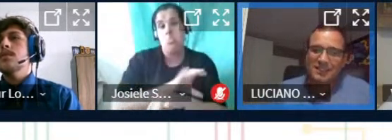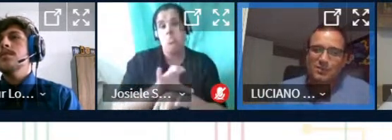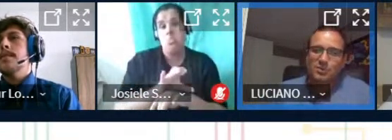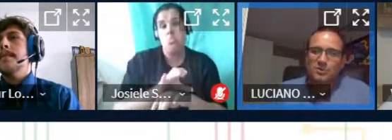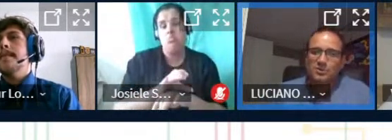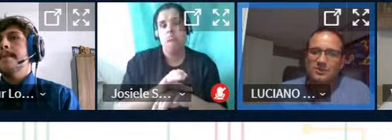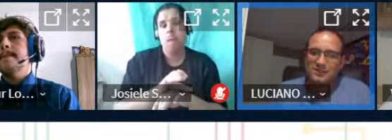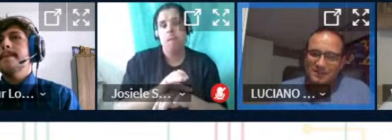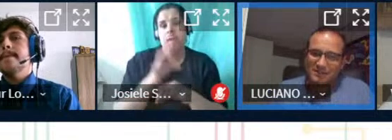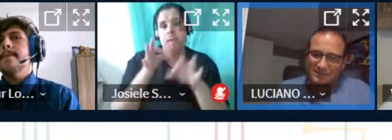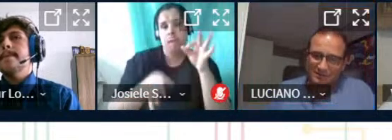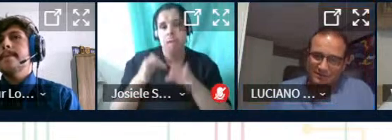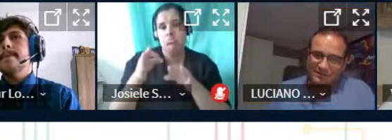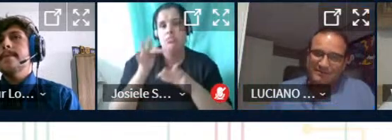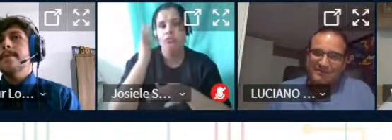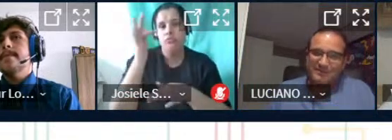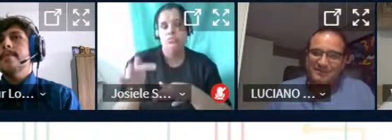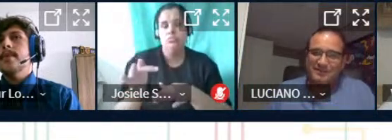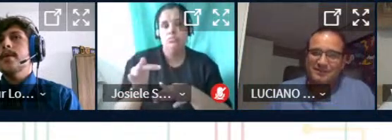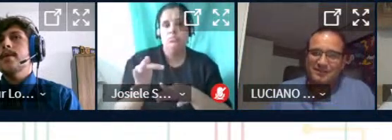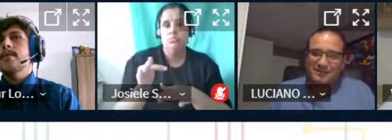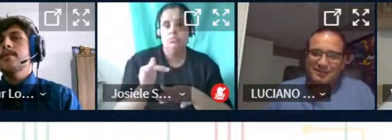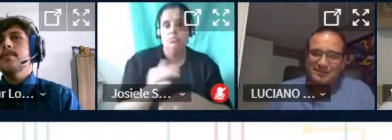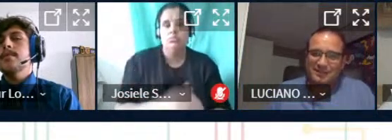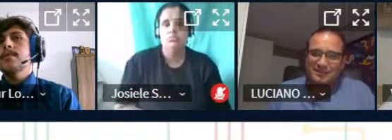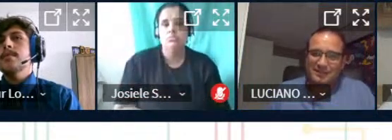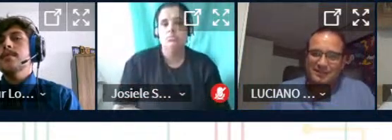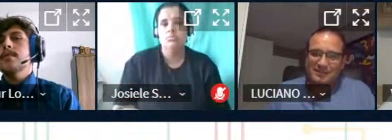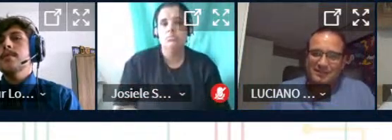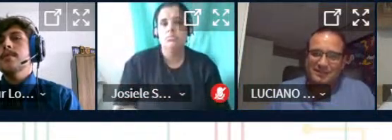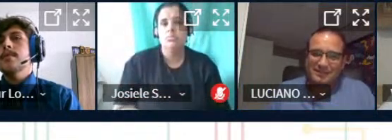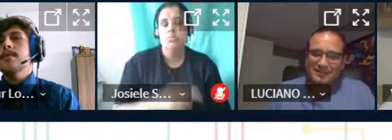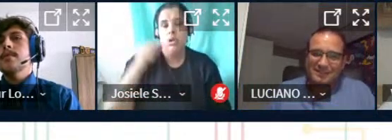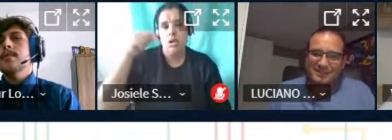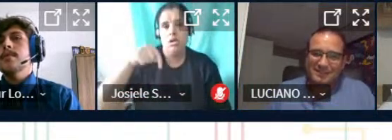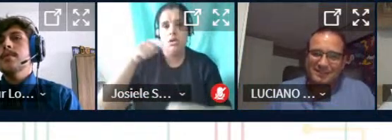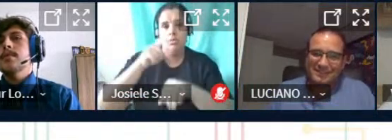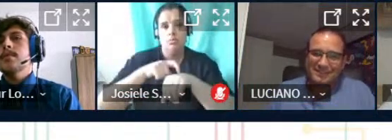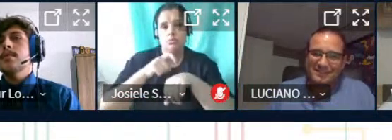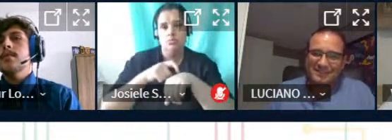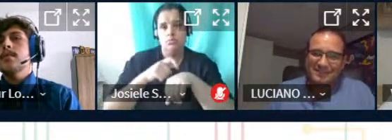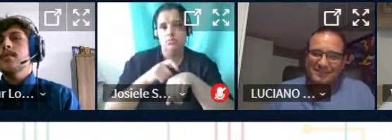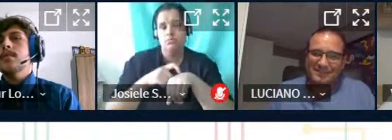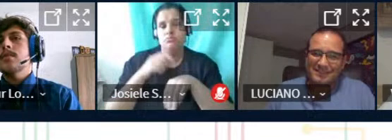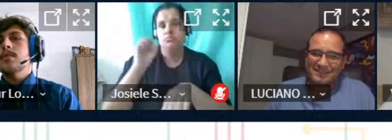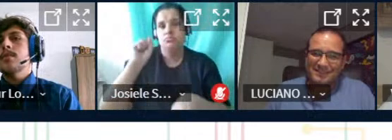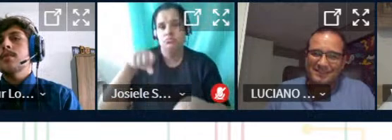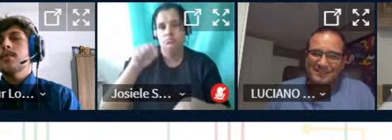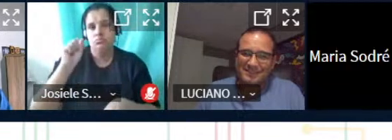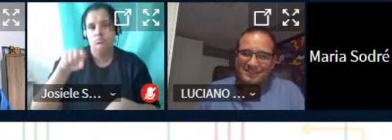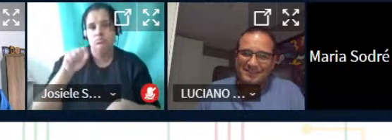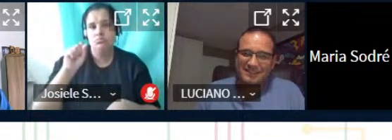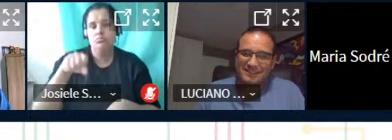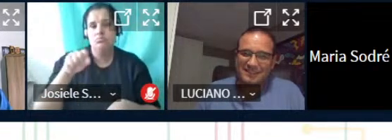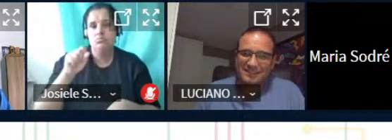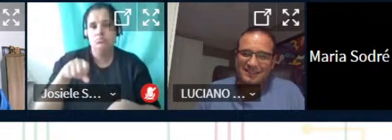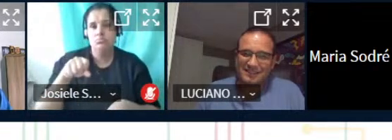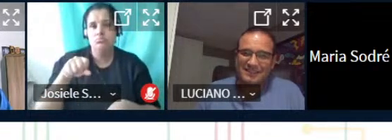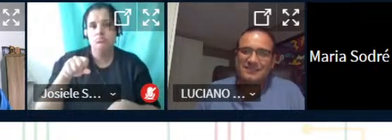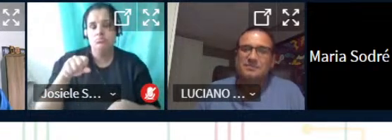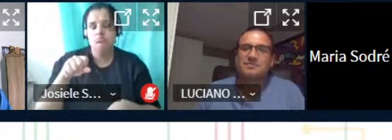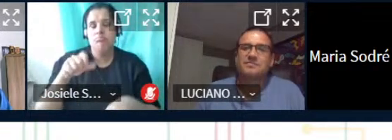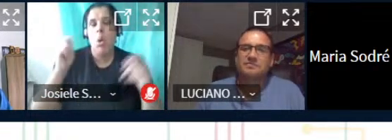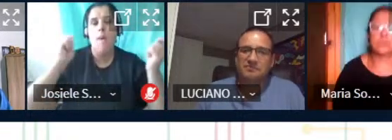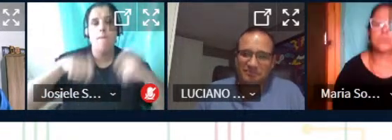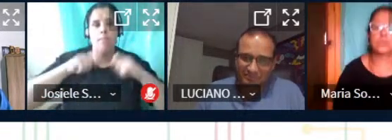não, aqui desculpa aqui nesse momento Luciano com certeza estão se revelando inúmeras